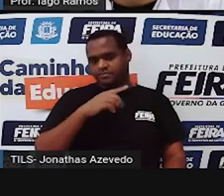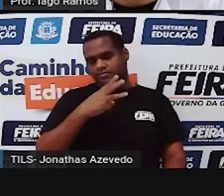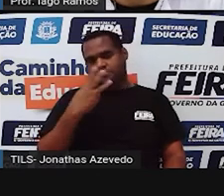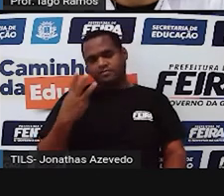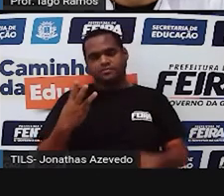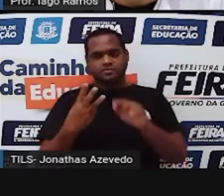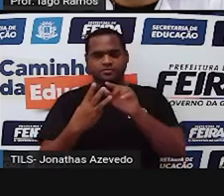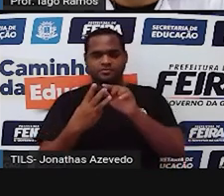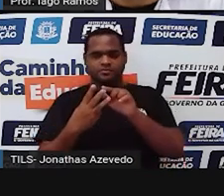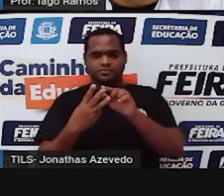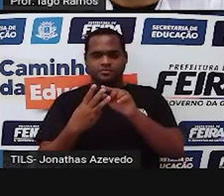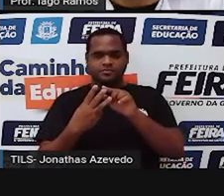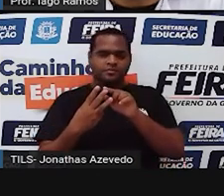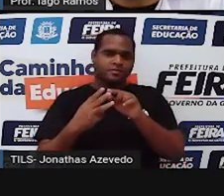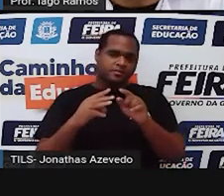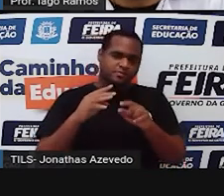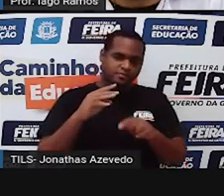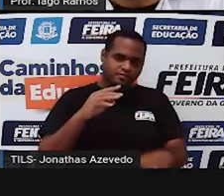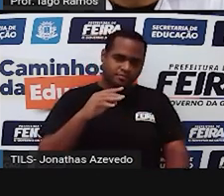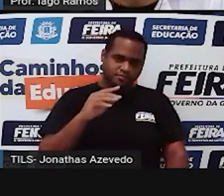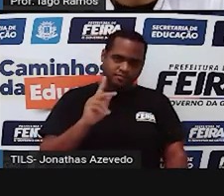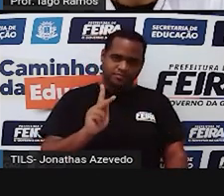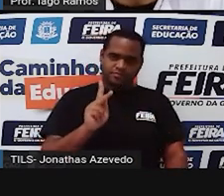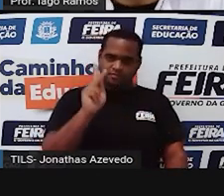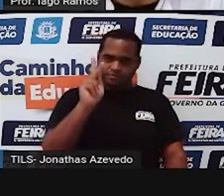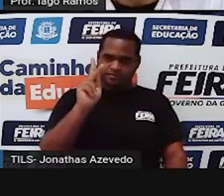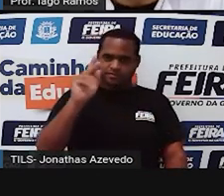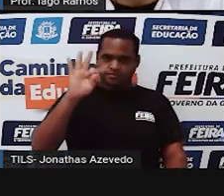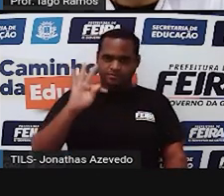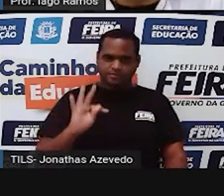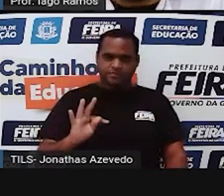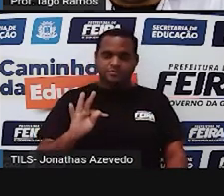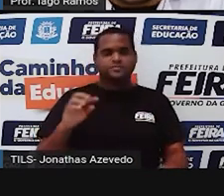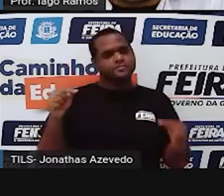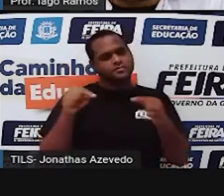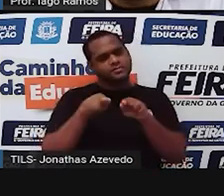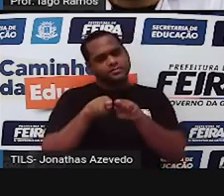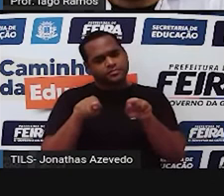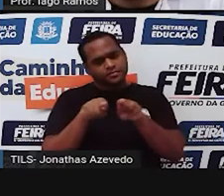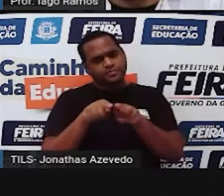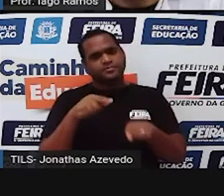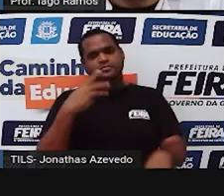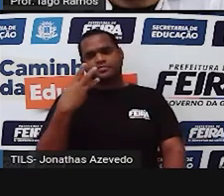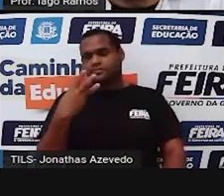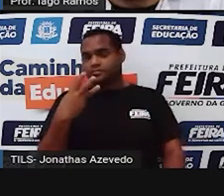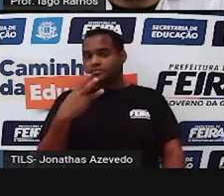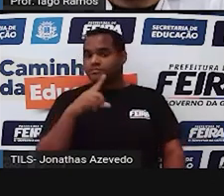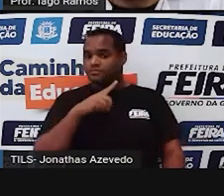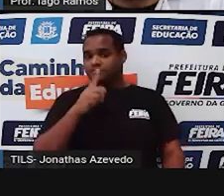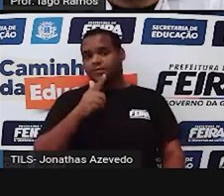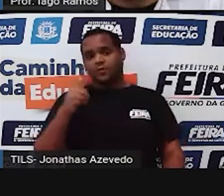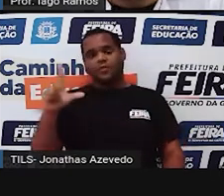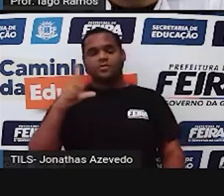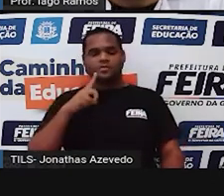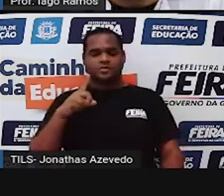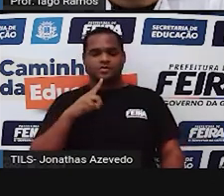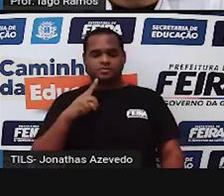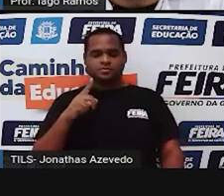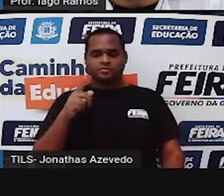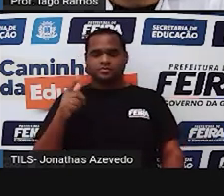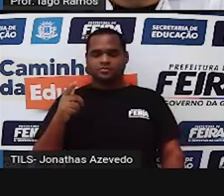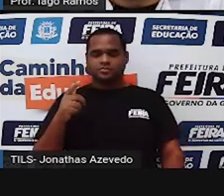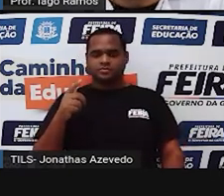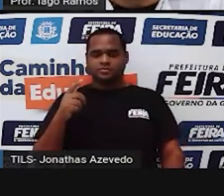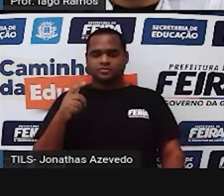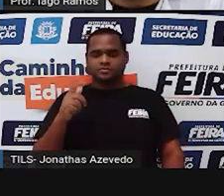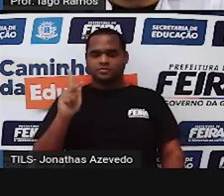que é o segmento de K a T também mede 3 para outra corda que é a